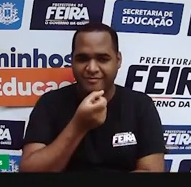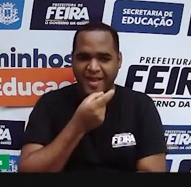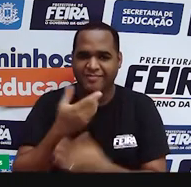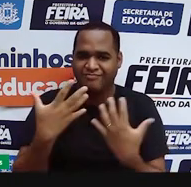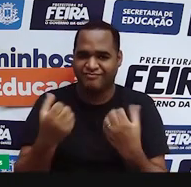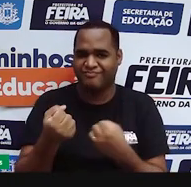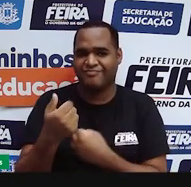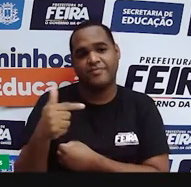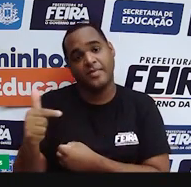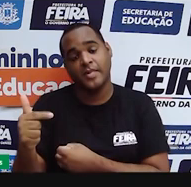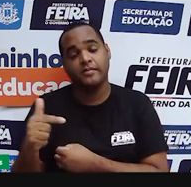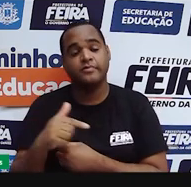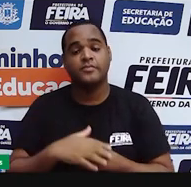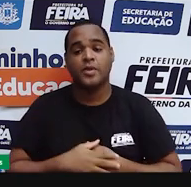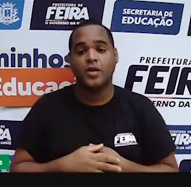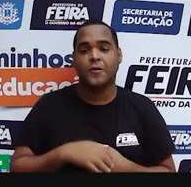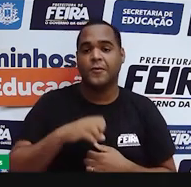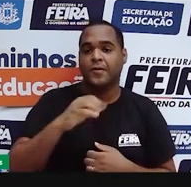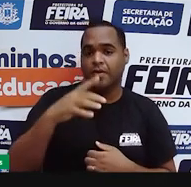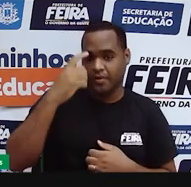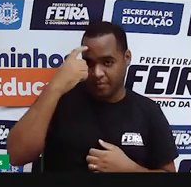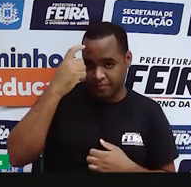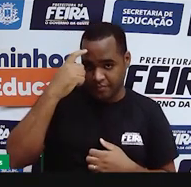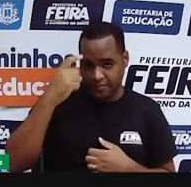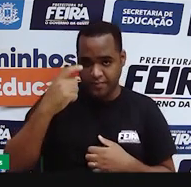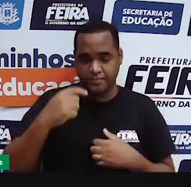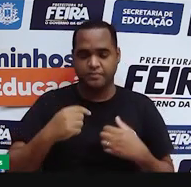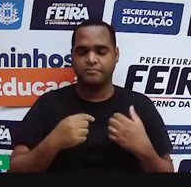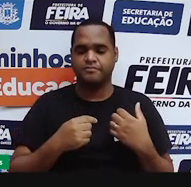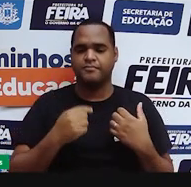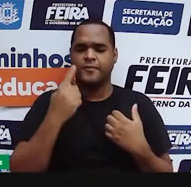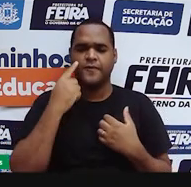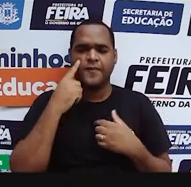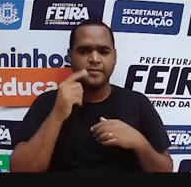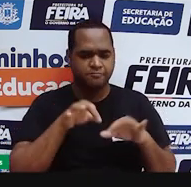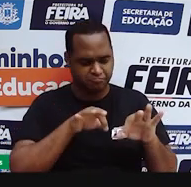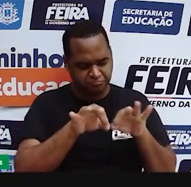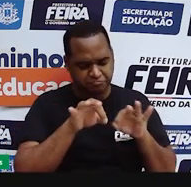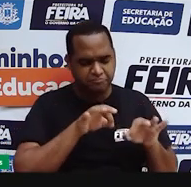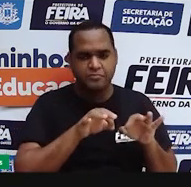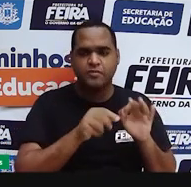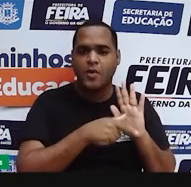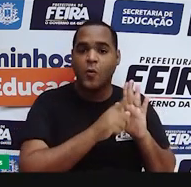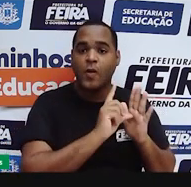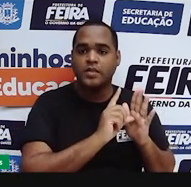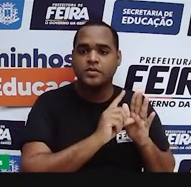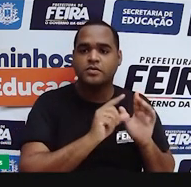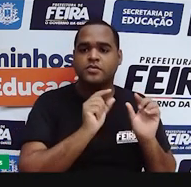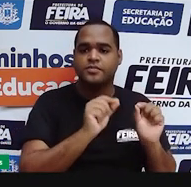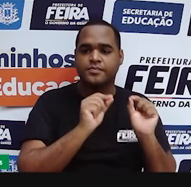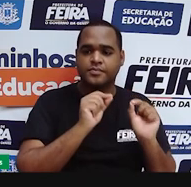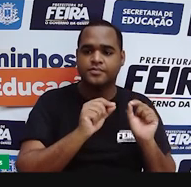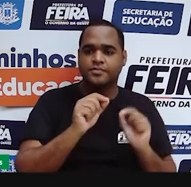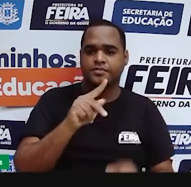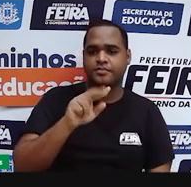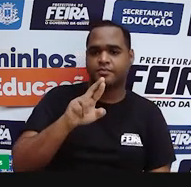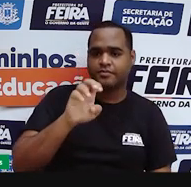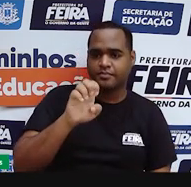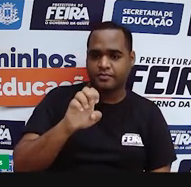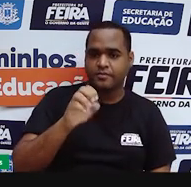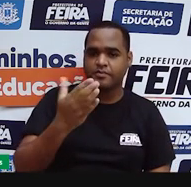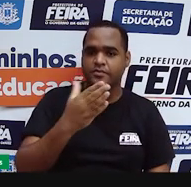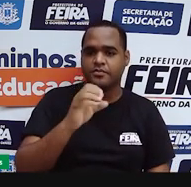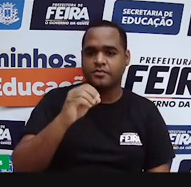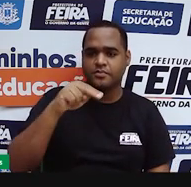precisa revisar os nossos preconceitos, desse jeitinho aqui que eu escrevi mesmo, preconceito separado, pelo if. Por quê?